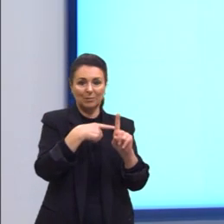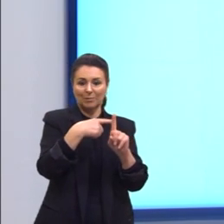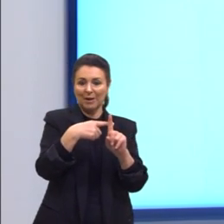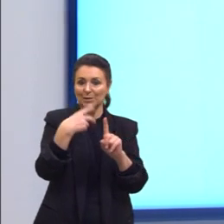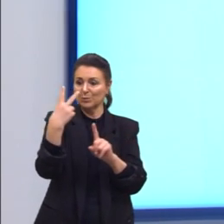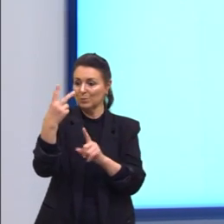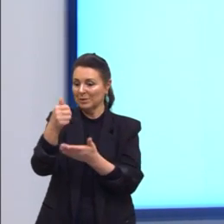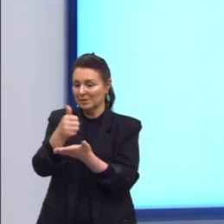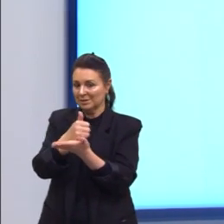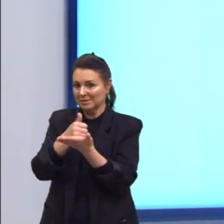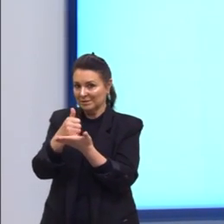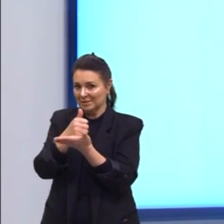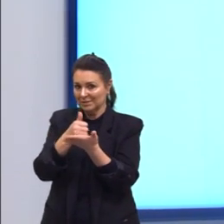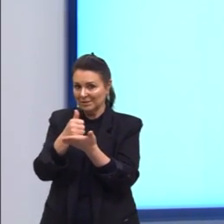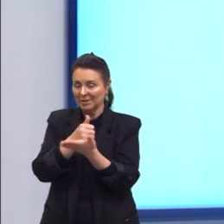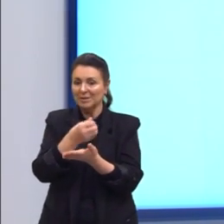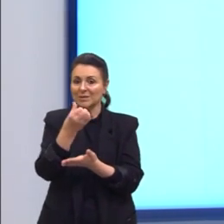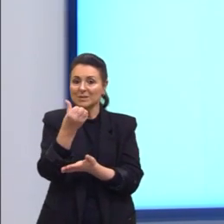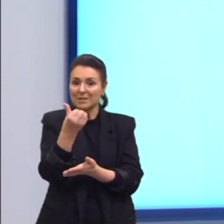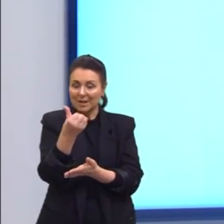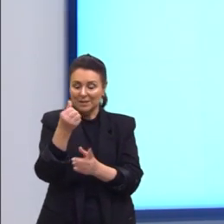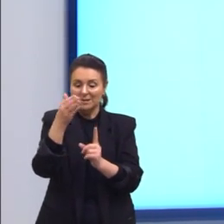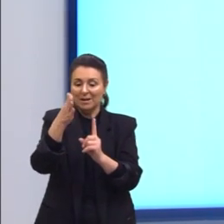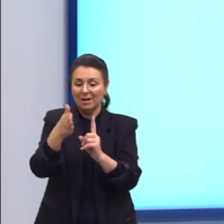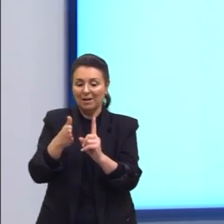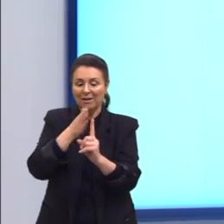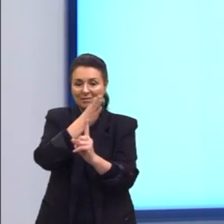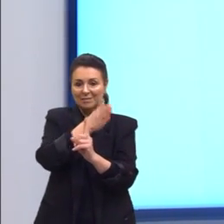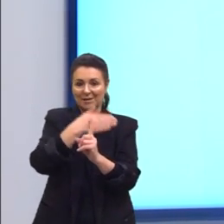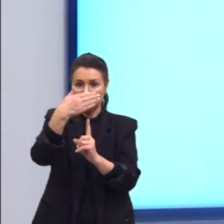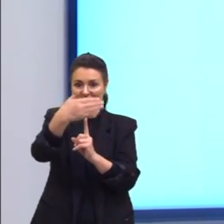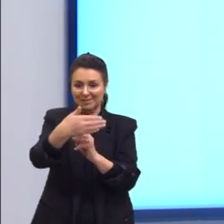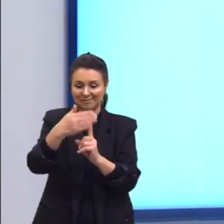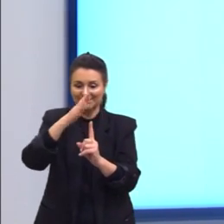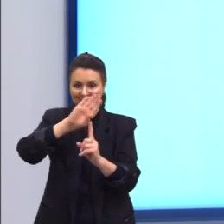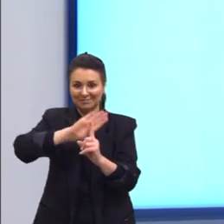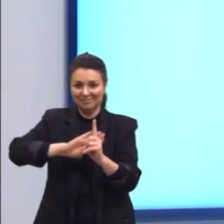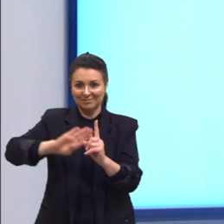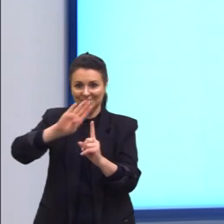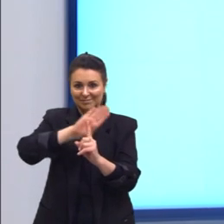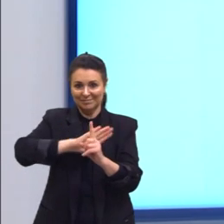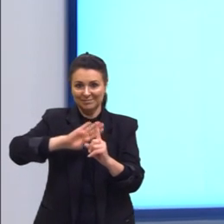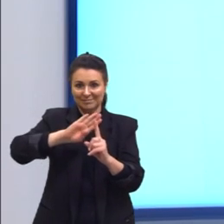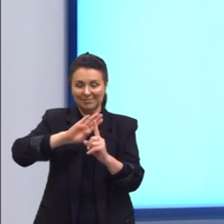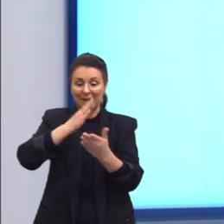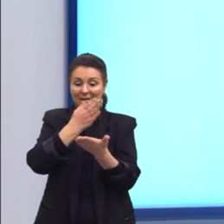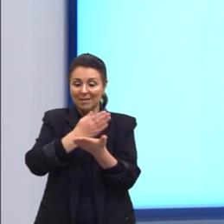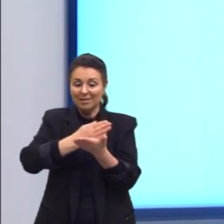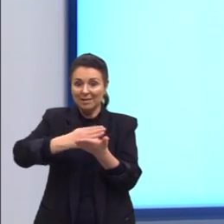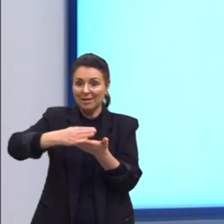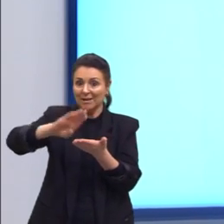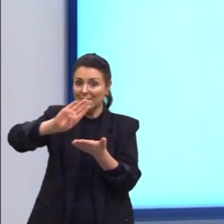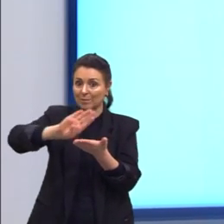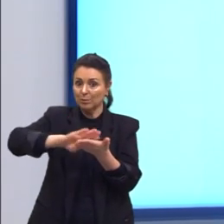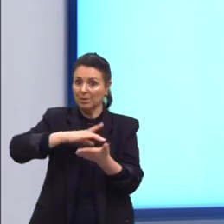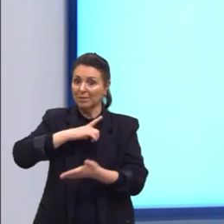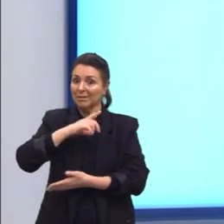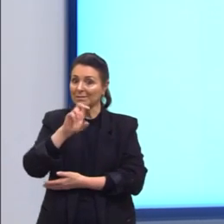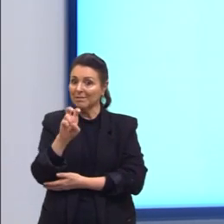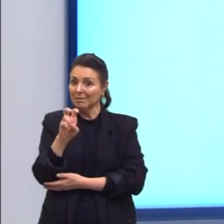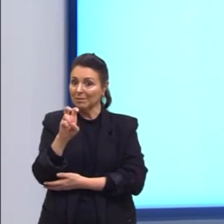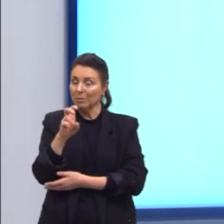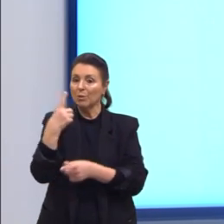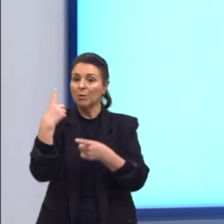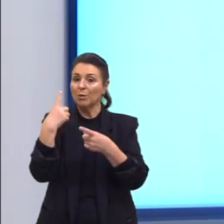bases. Então, seis faces. Na abertura, no retângulo, nós temos cinco. Por quê? Porque essa